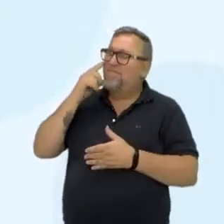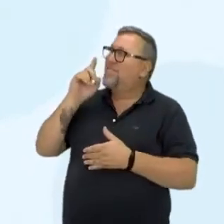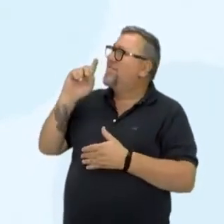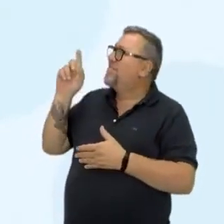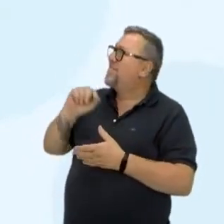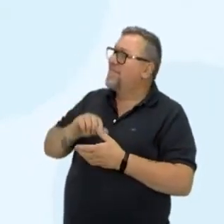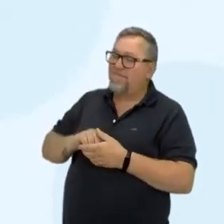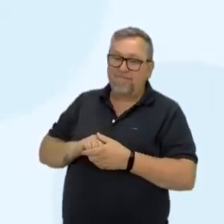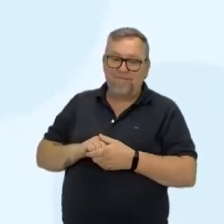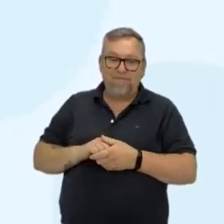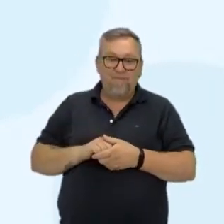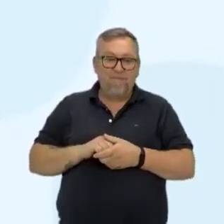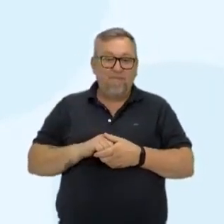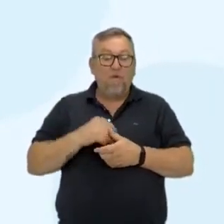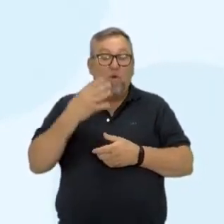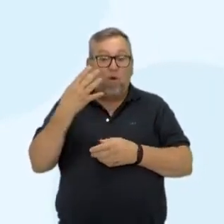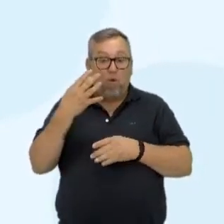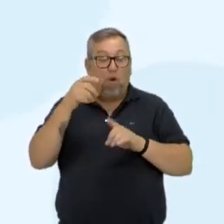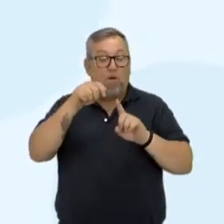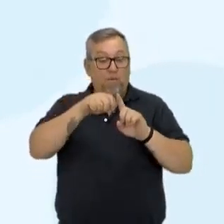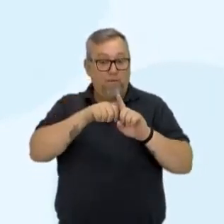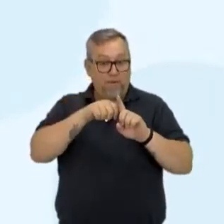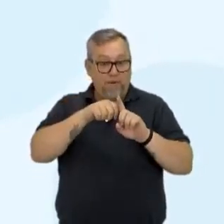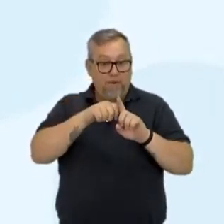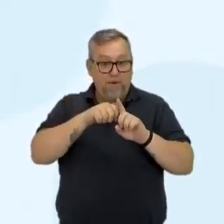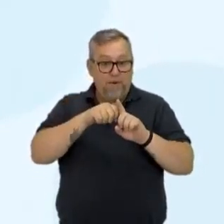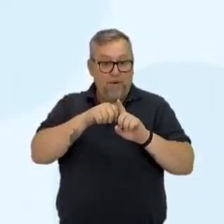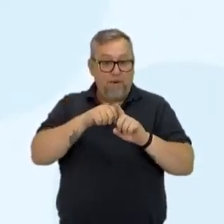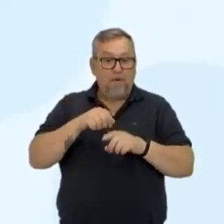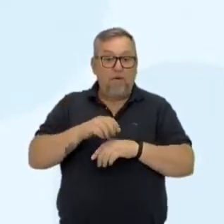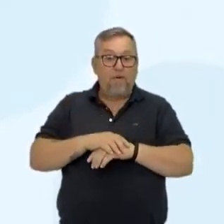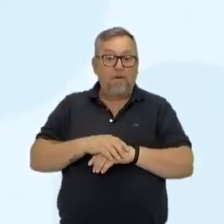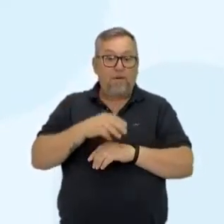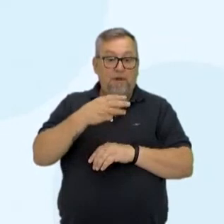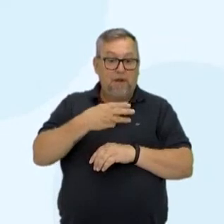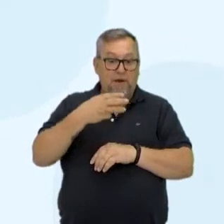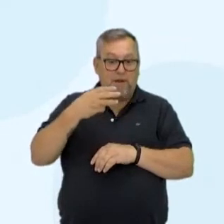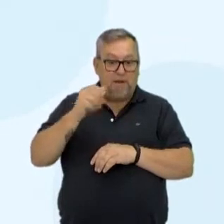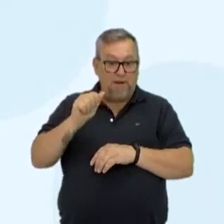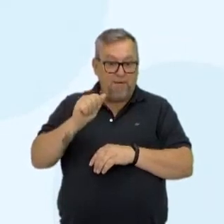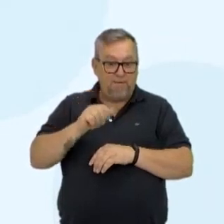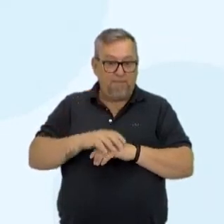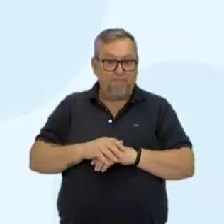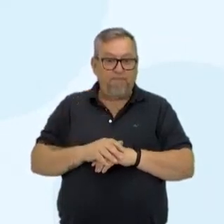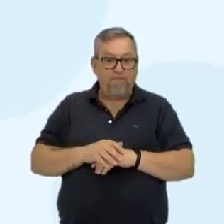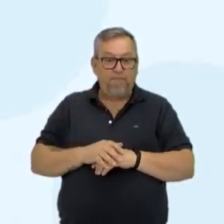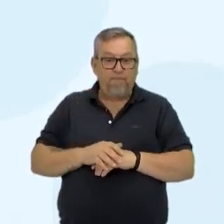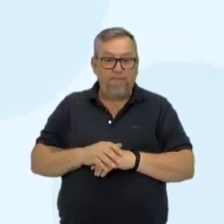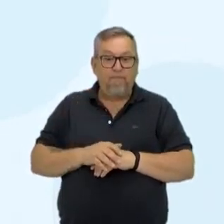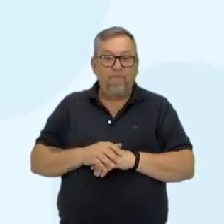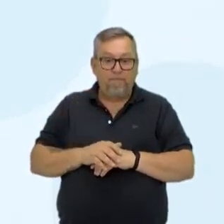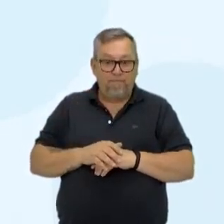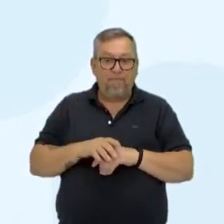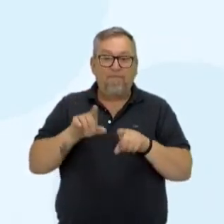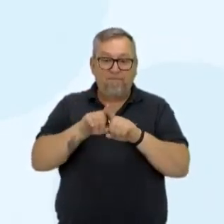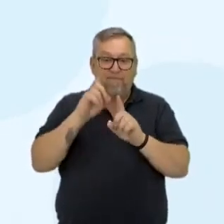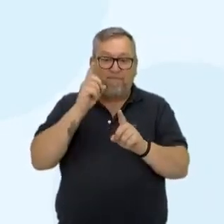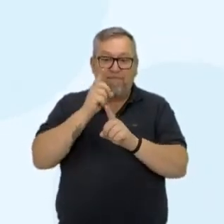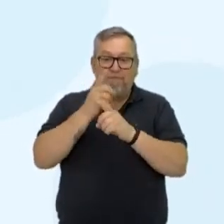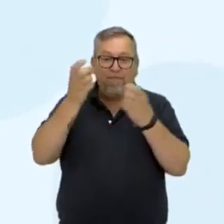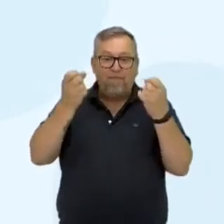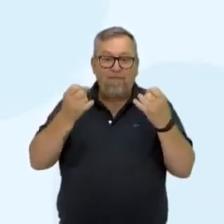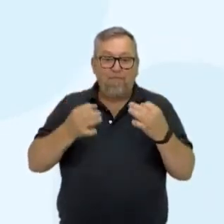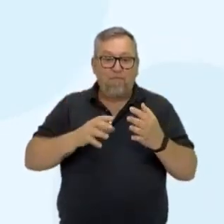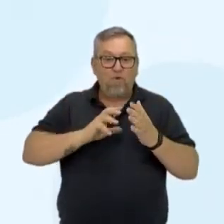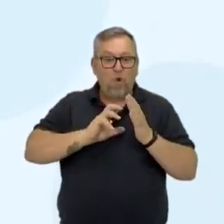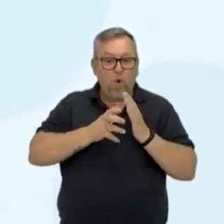trabalhar é a do quarto. Bimestre, habilidade EF07CI 13A, identificar e descrever